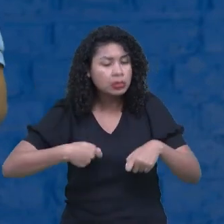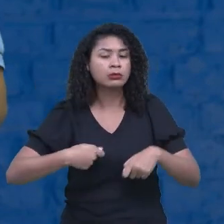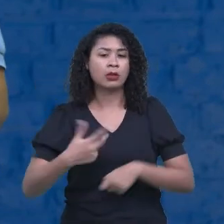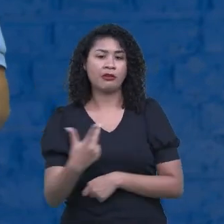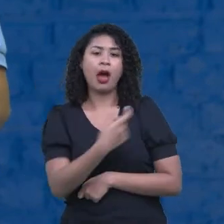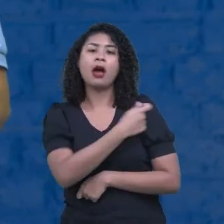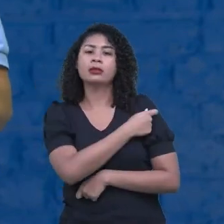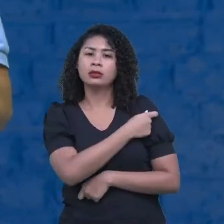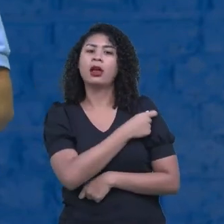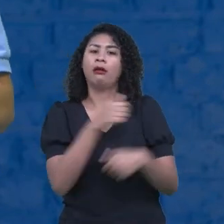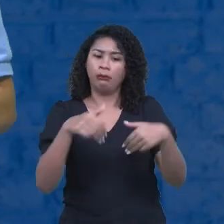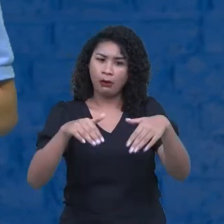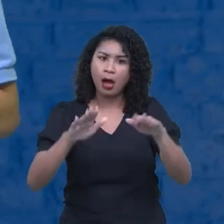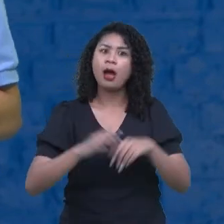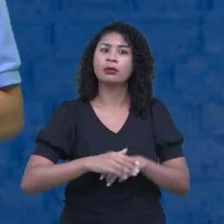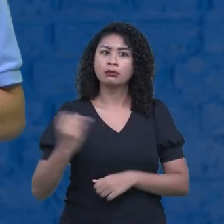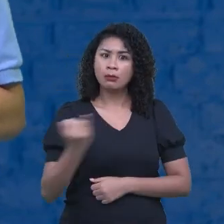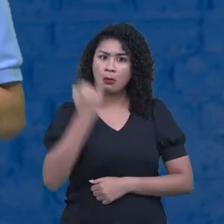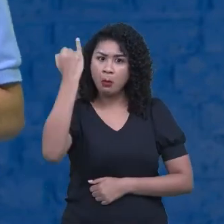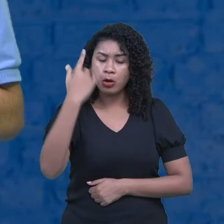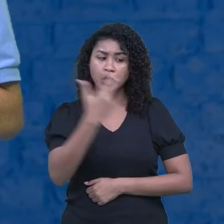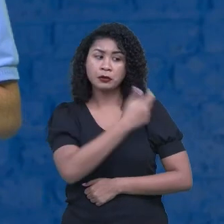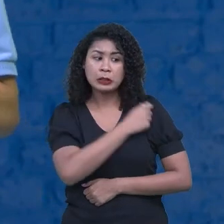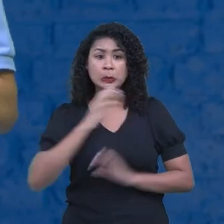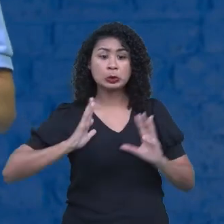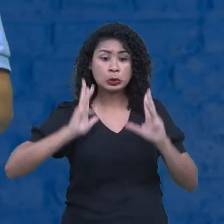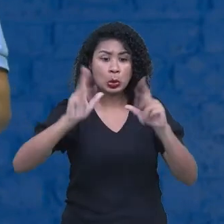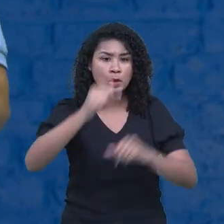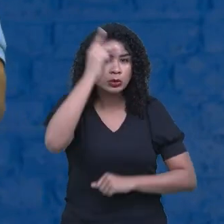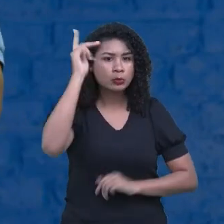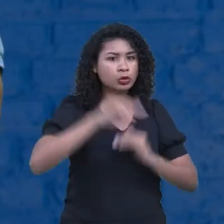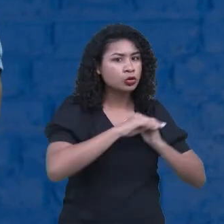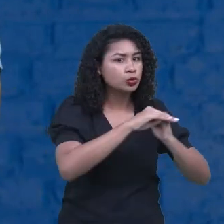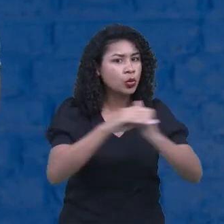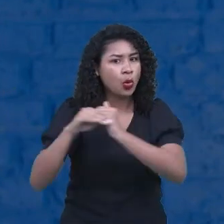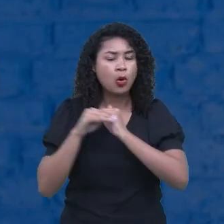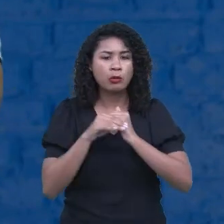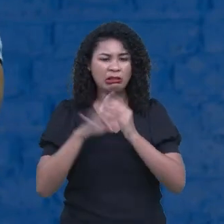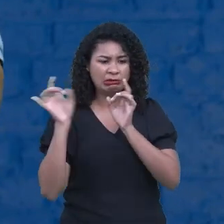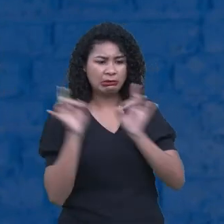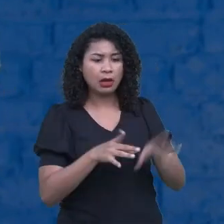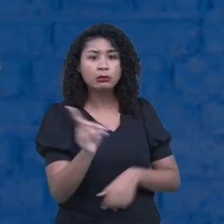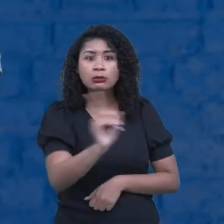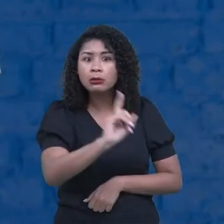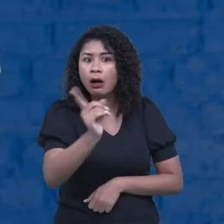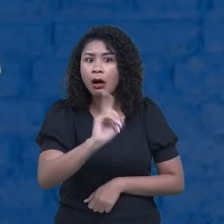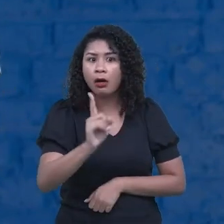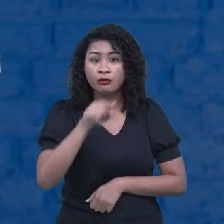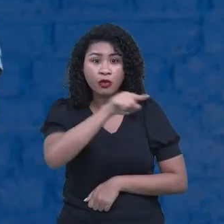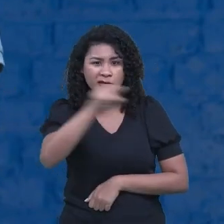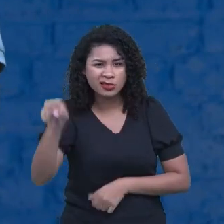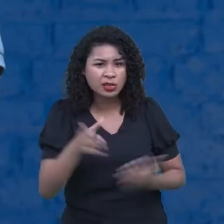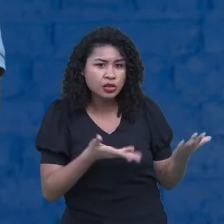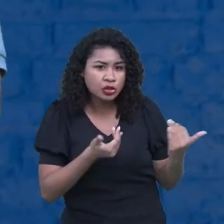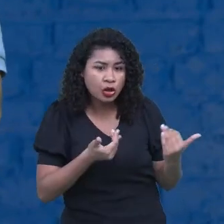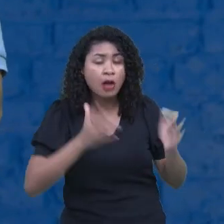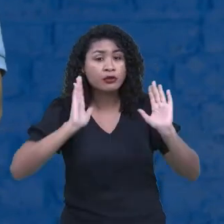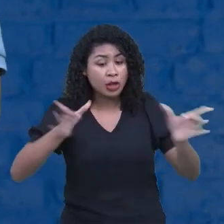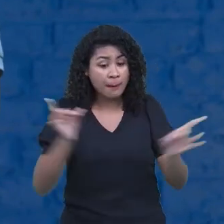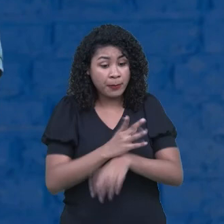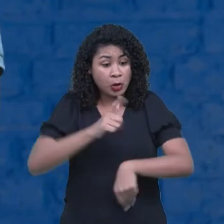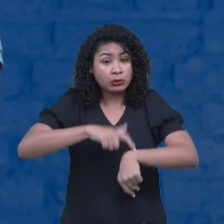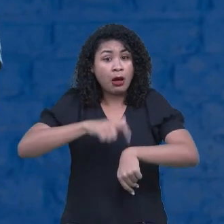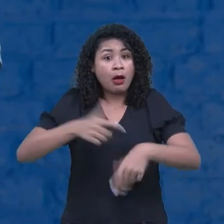vacina tem que ser para todos. É o que está acontecendo. Não deixe. Você que é jovem, já chegou o momento aqui no Amazonas, em